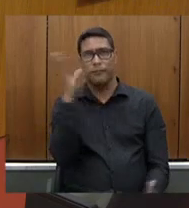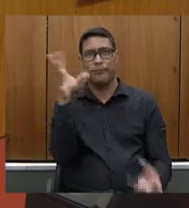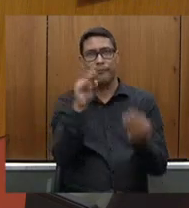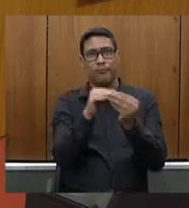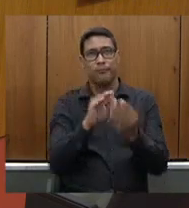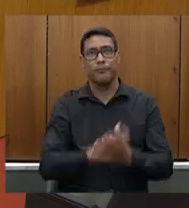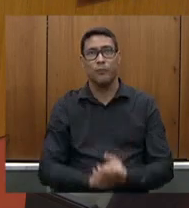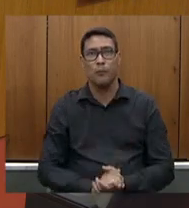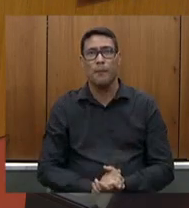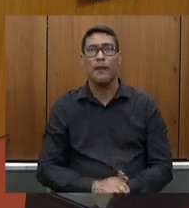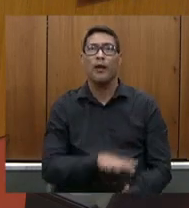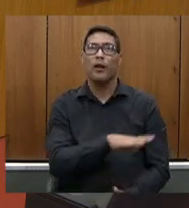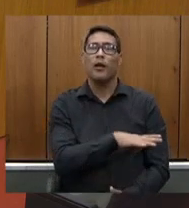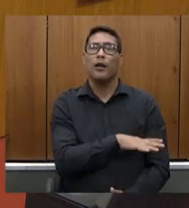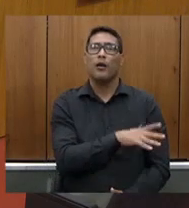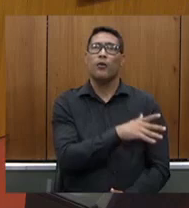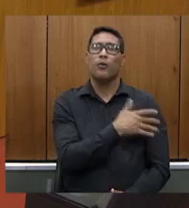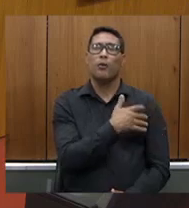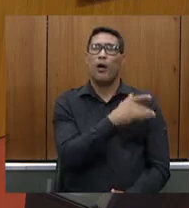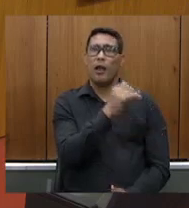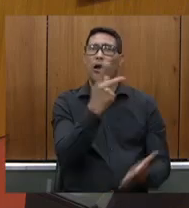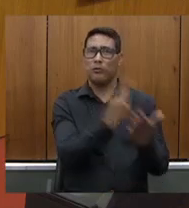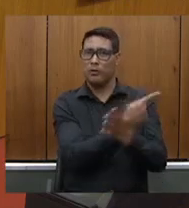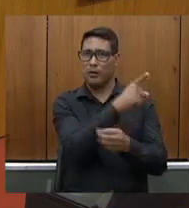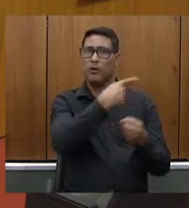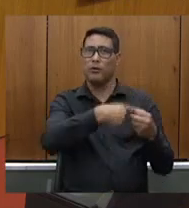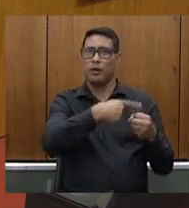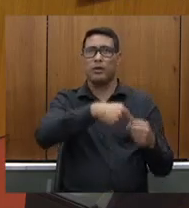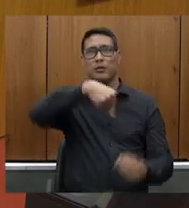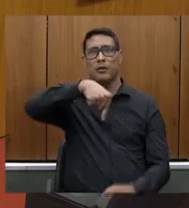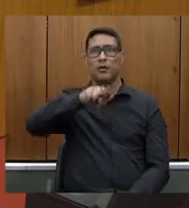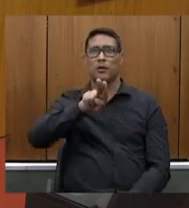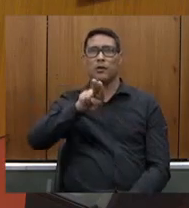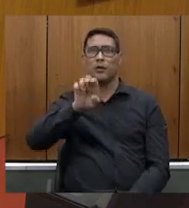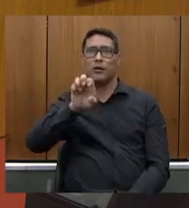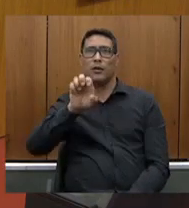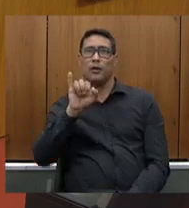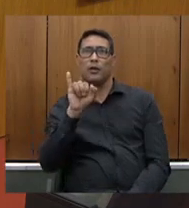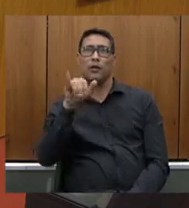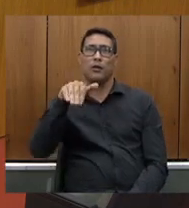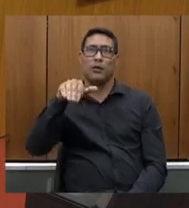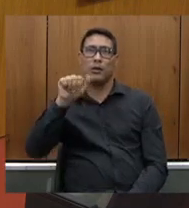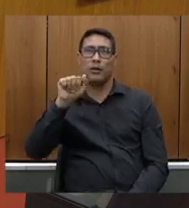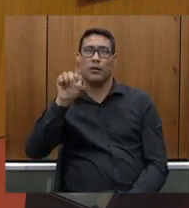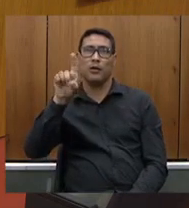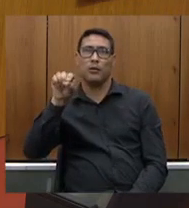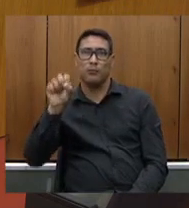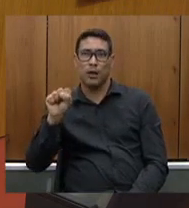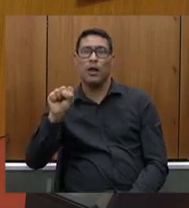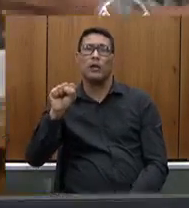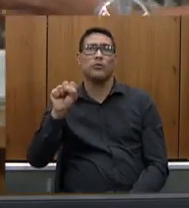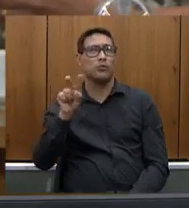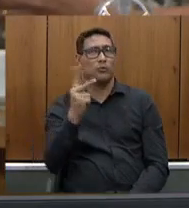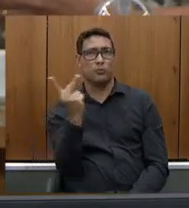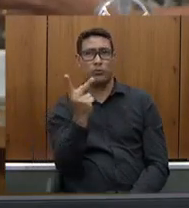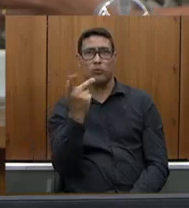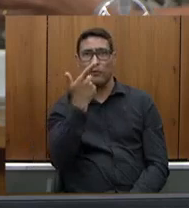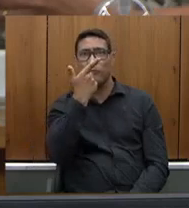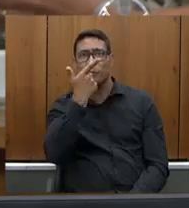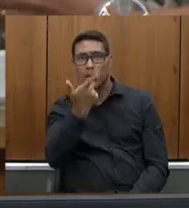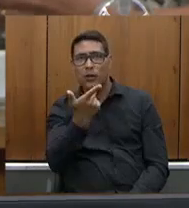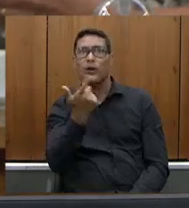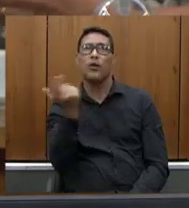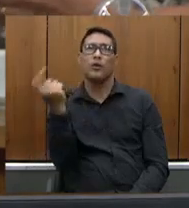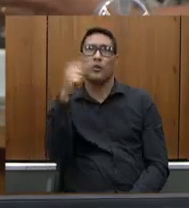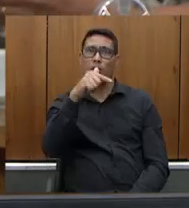o exemplo da rede queimados é um bom exemplo que o deputado citou junto com o deputado Arantes que eu vivi na